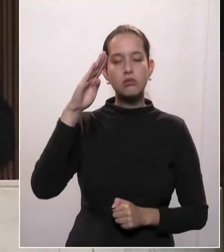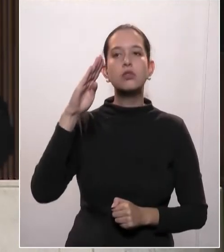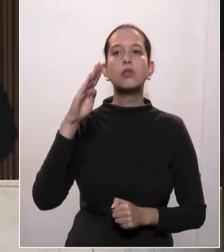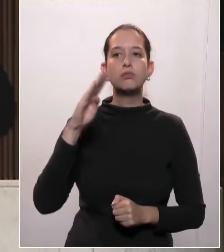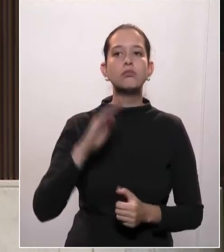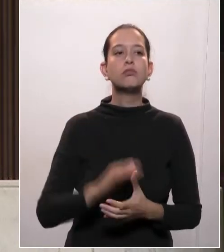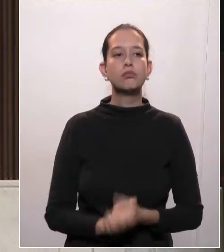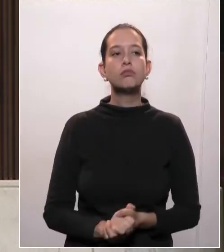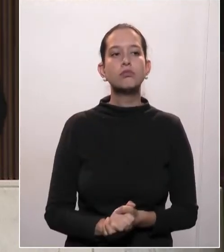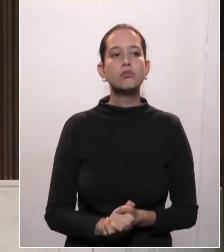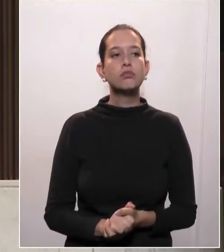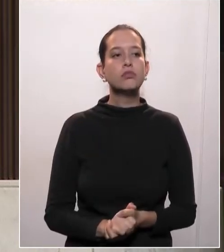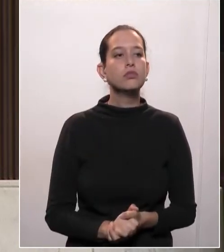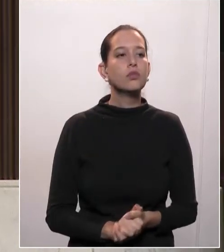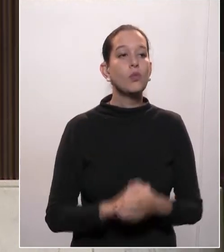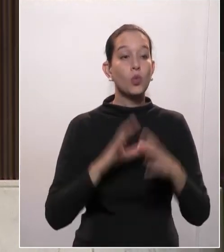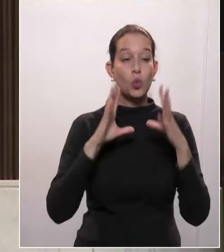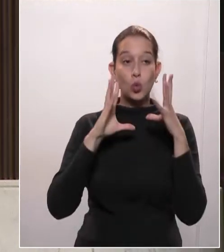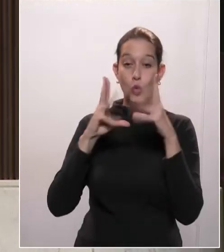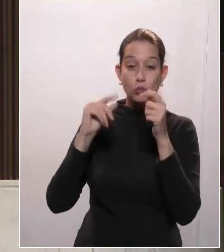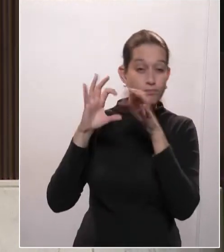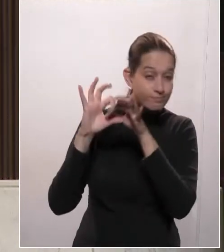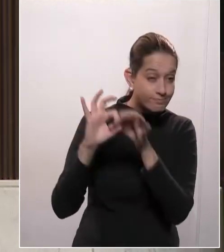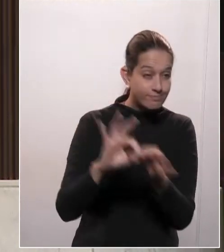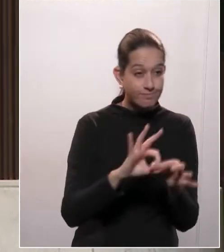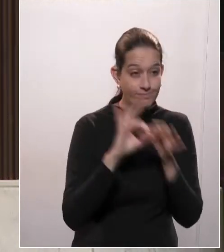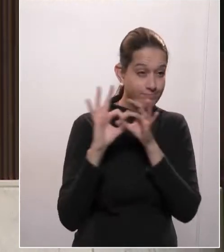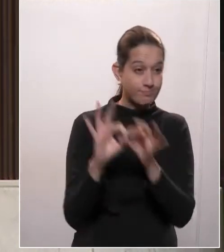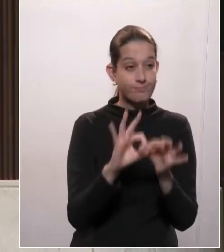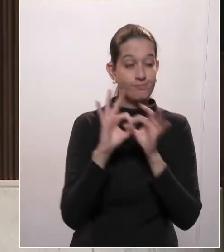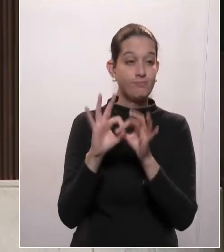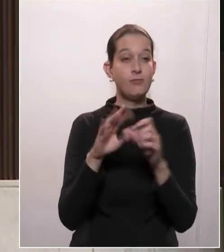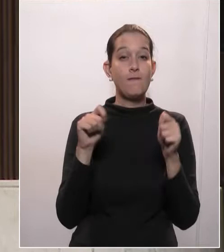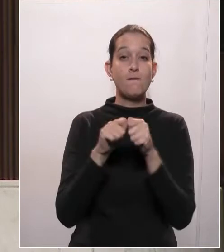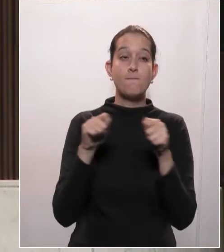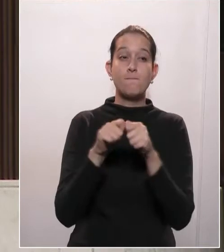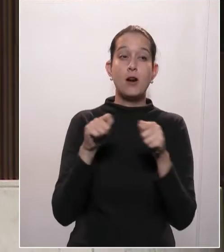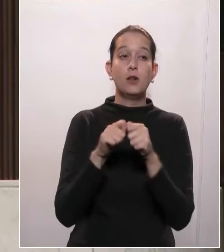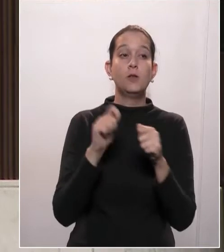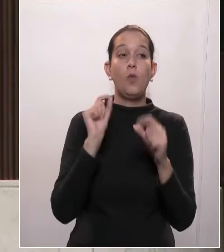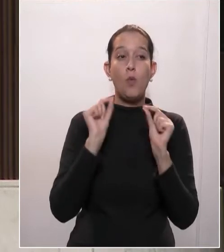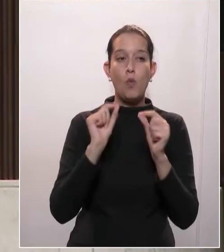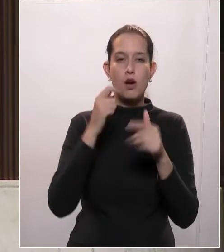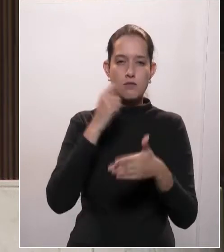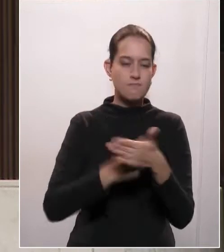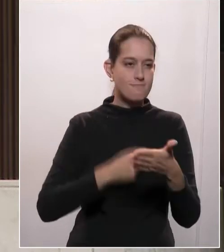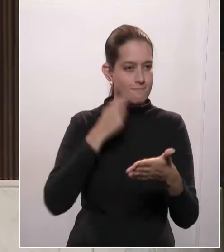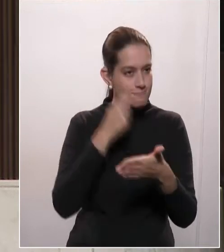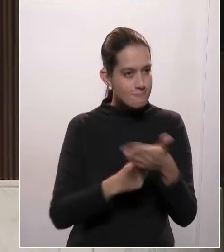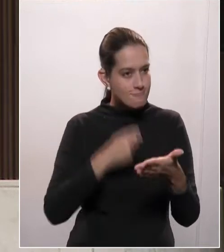para unidos fazermos o enfrentamento necessário,